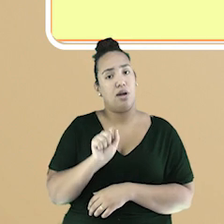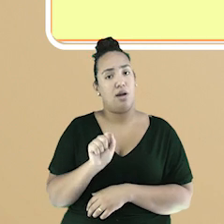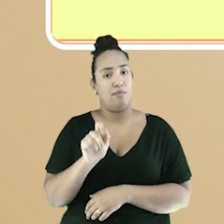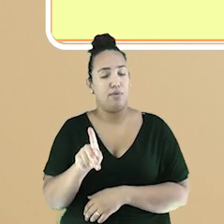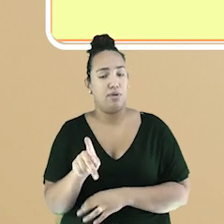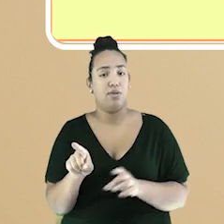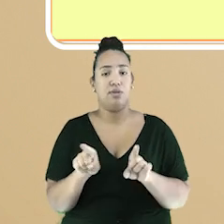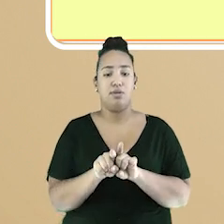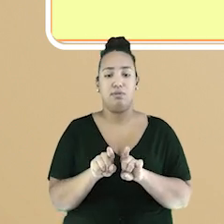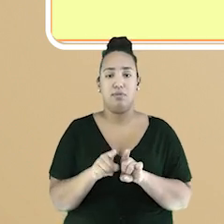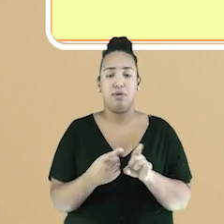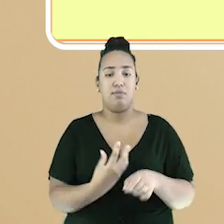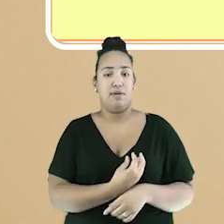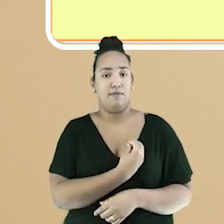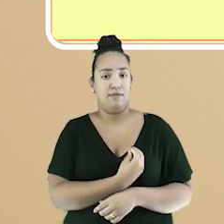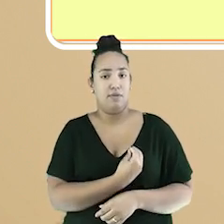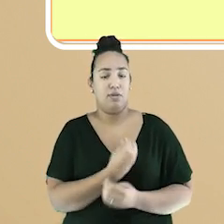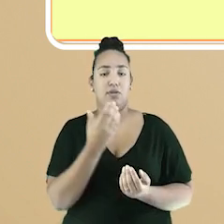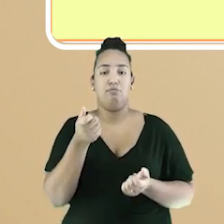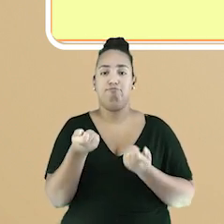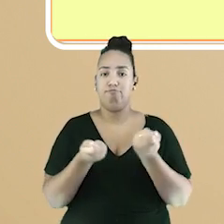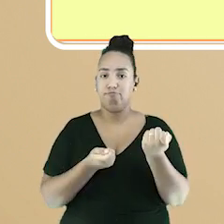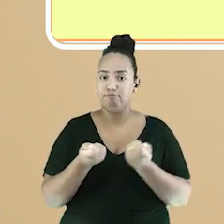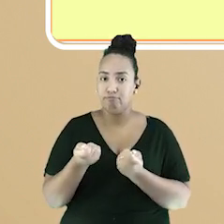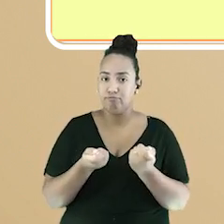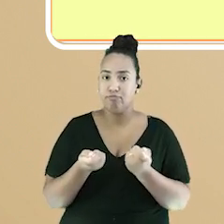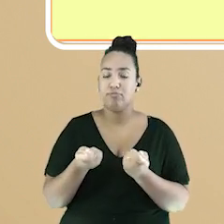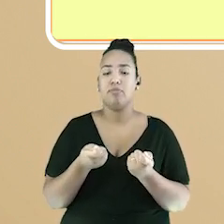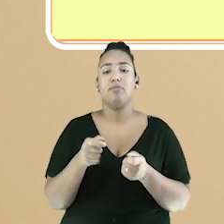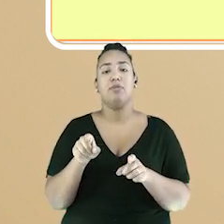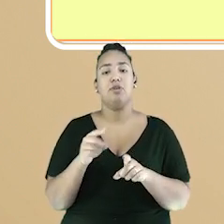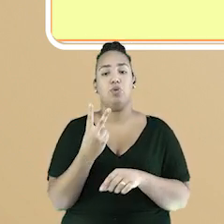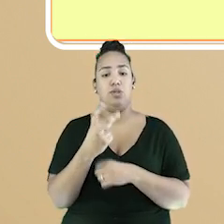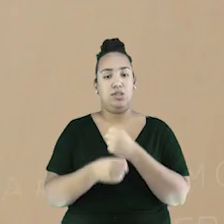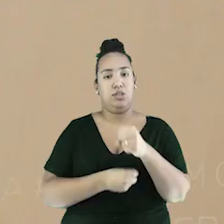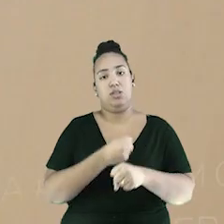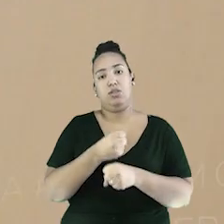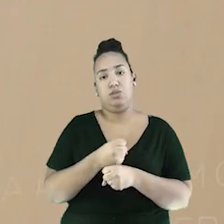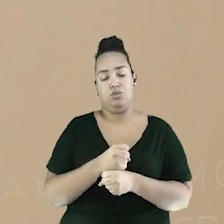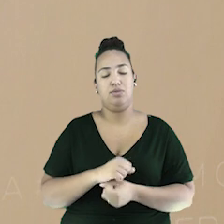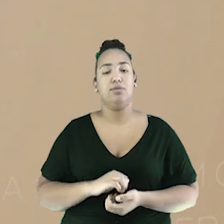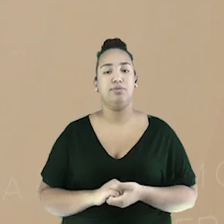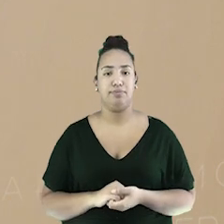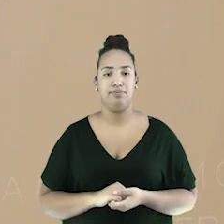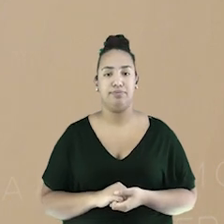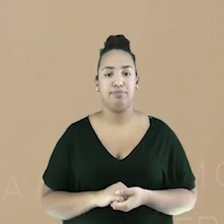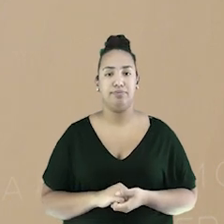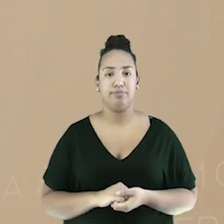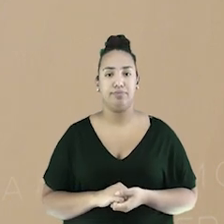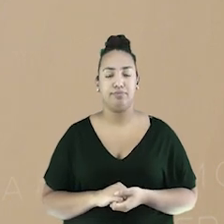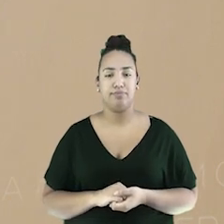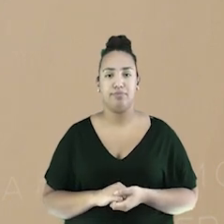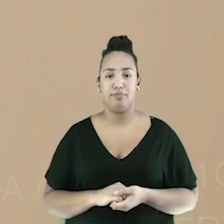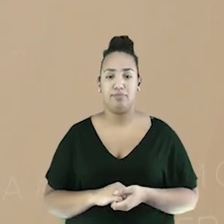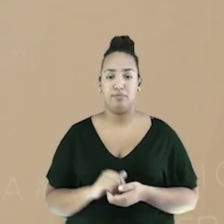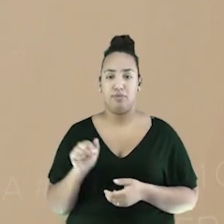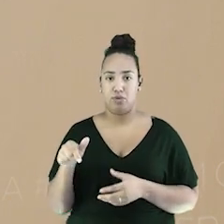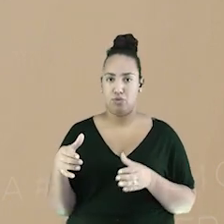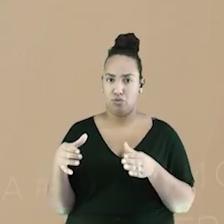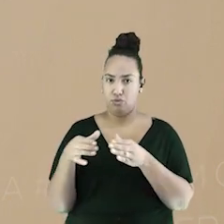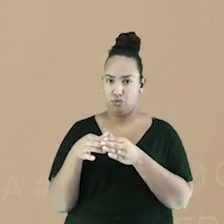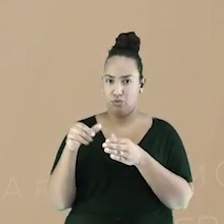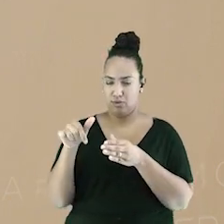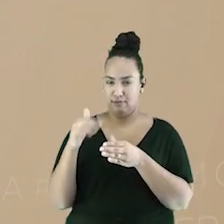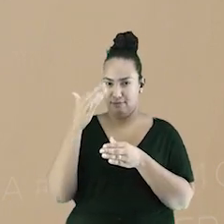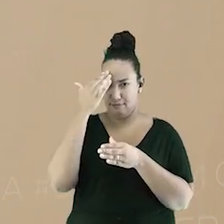estabilidade no emprego após dois anos de serviço. Um dos sindicalistas mais conhecidos no